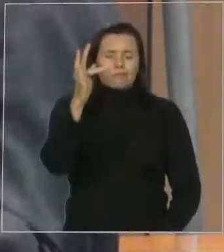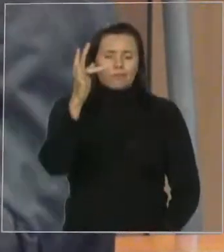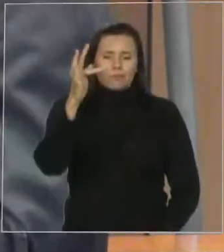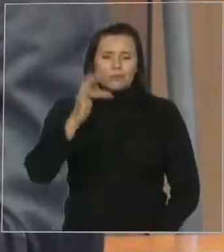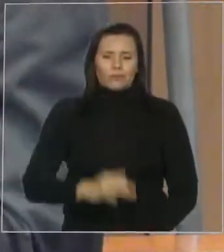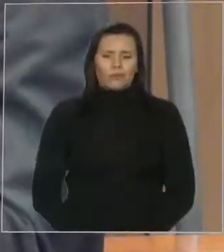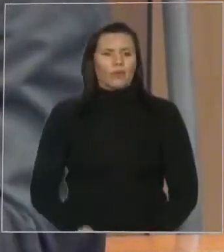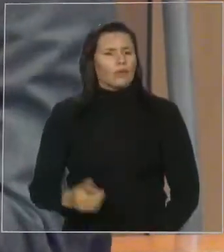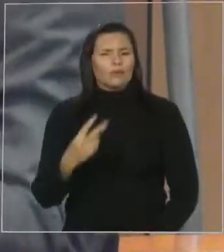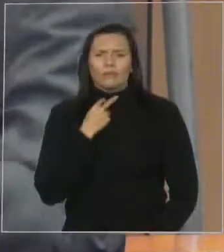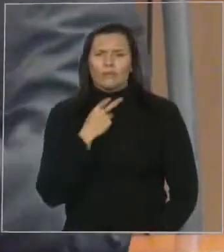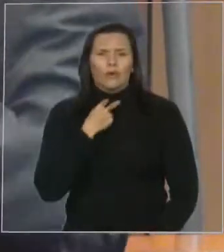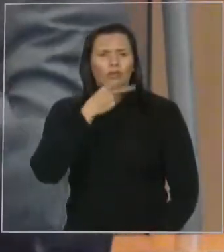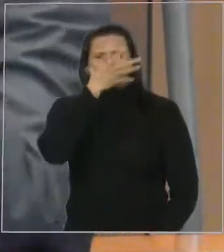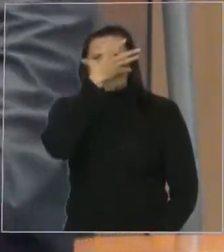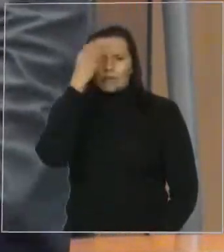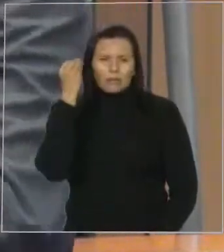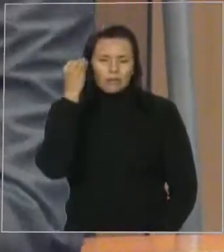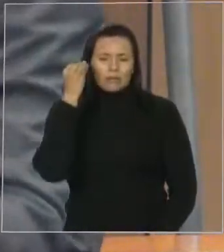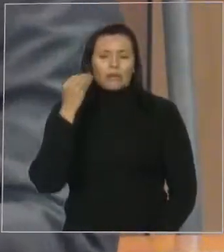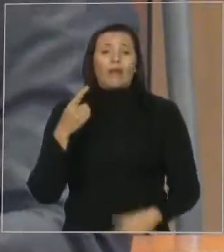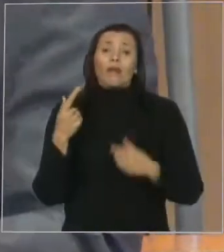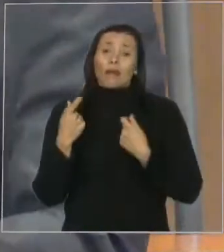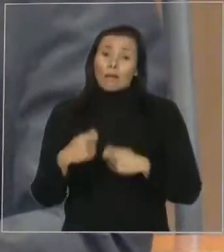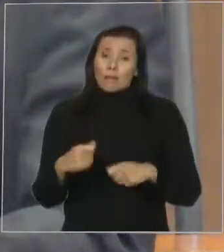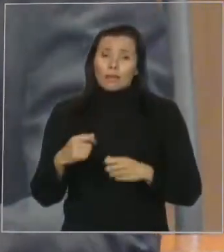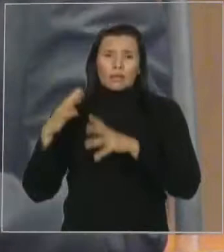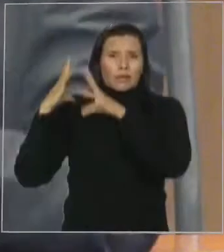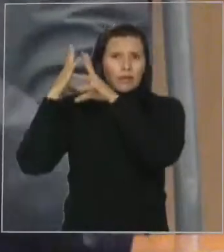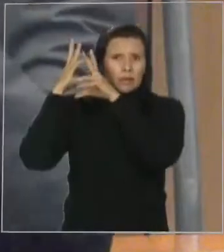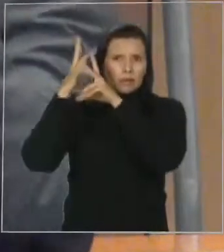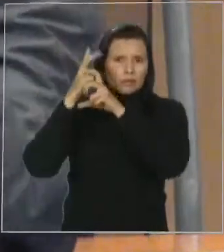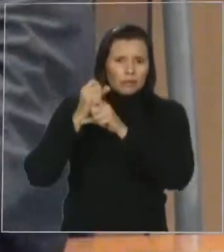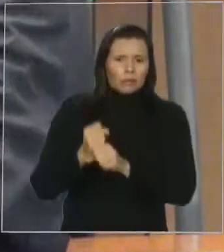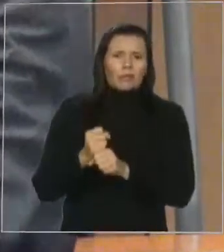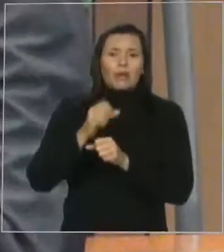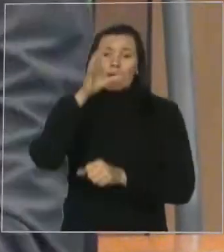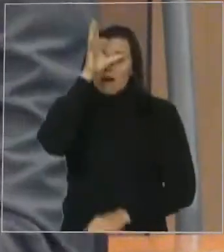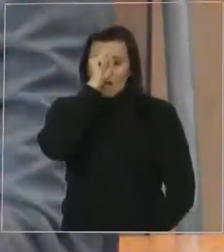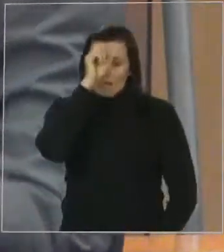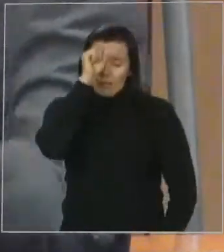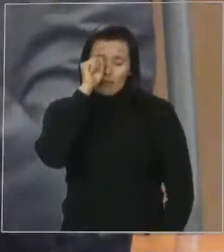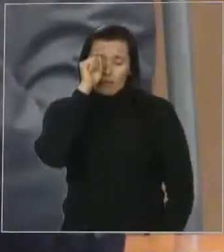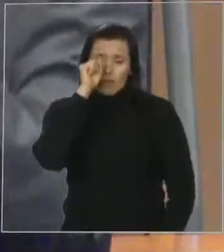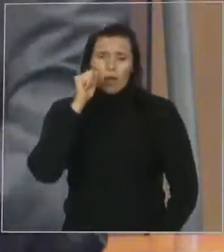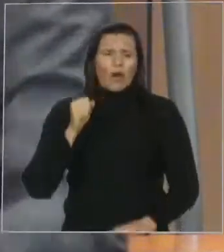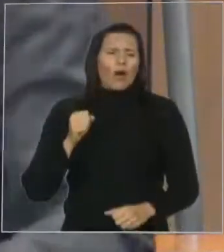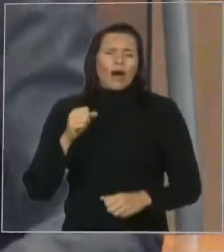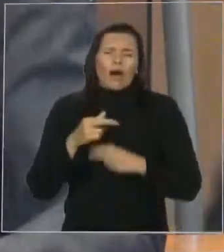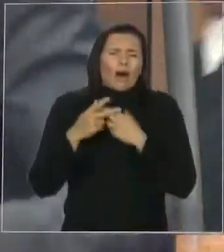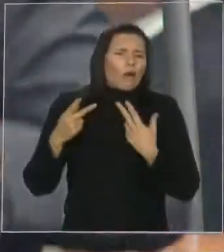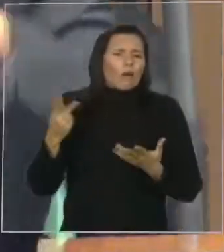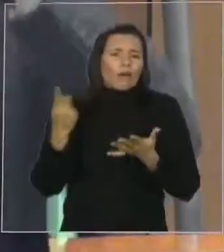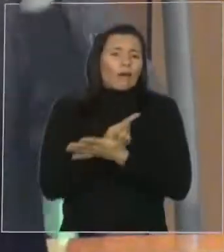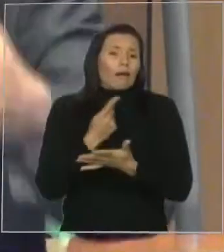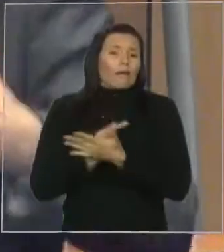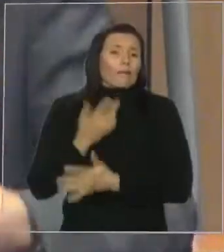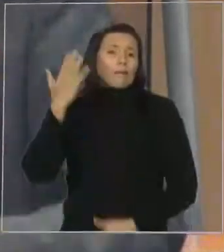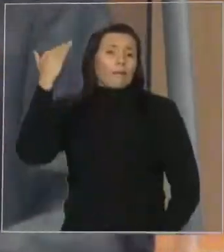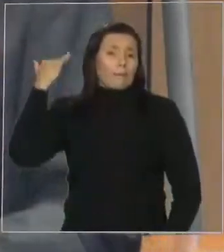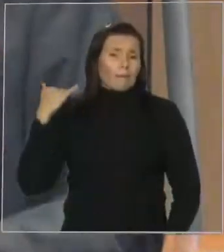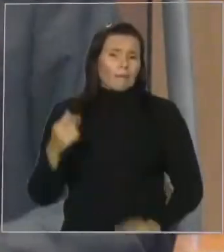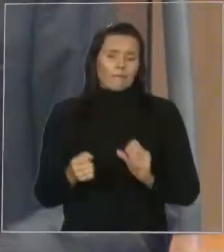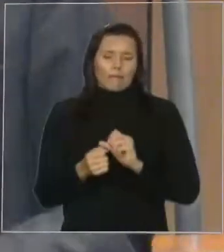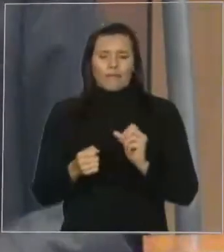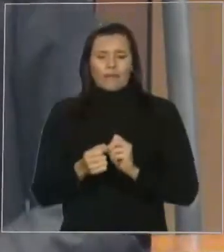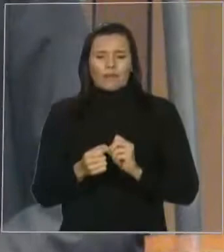Nós precisamos rememorar a cada momento, aprender com os erros e com os acertos de cada